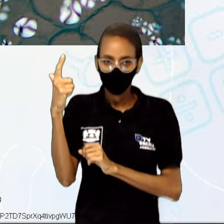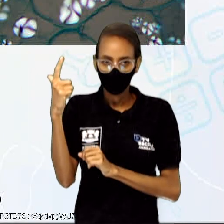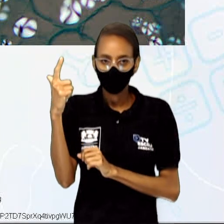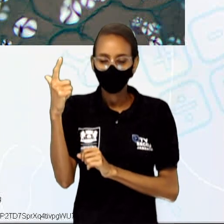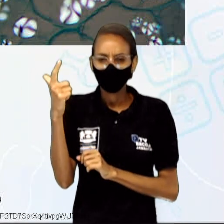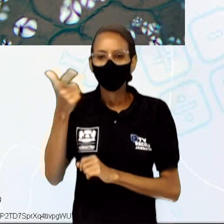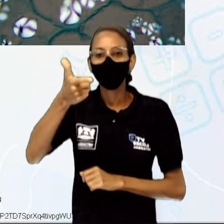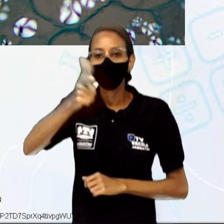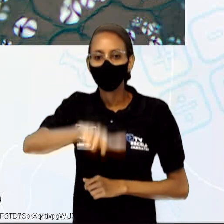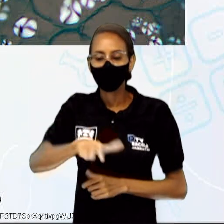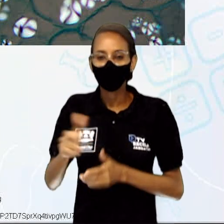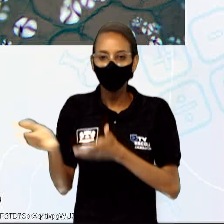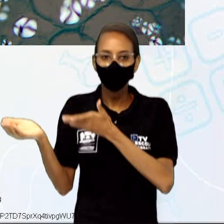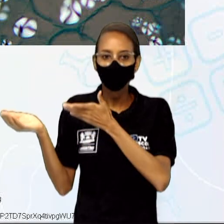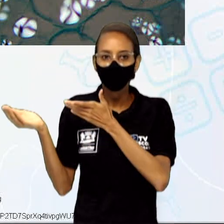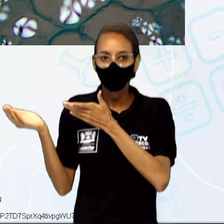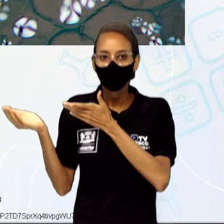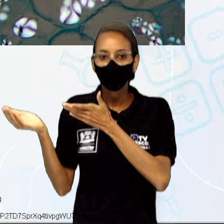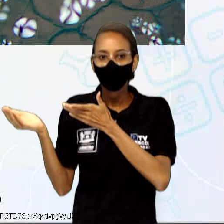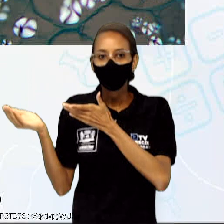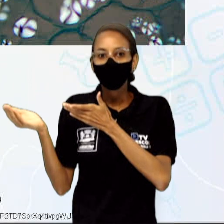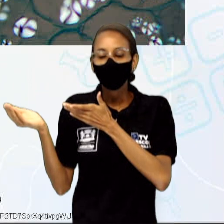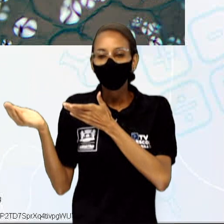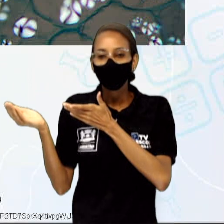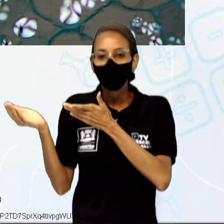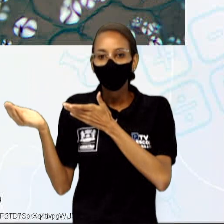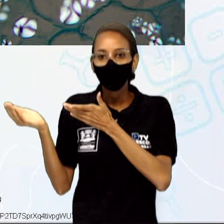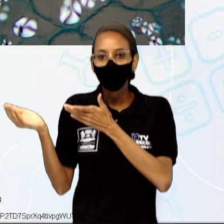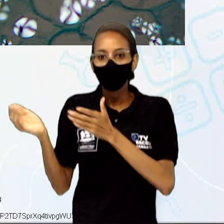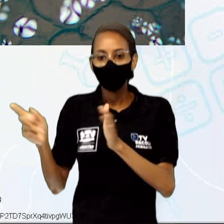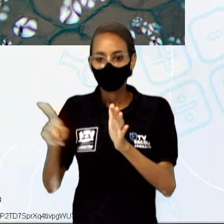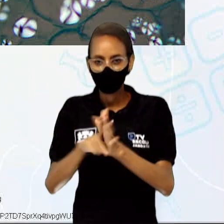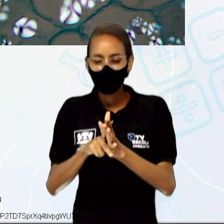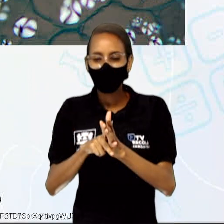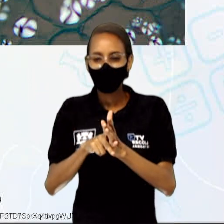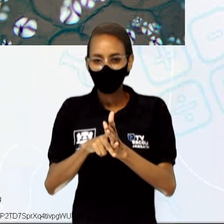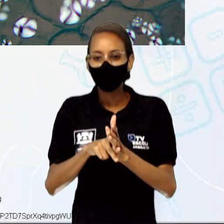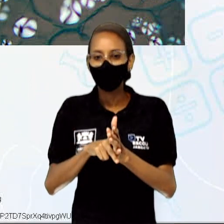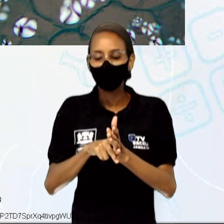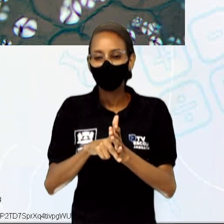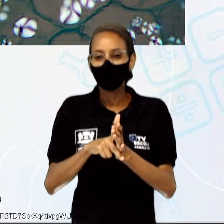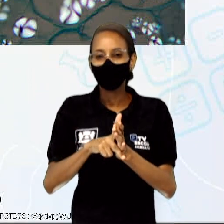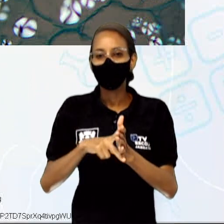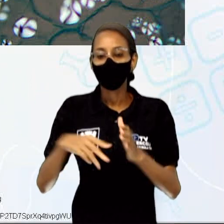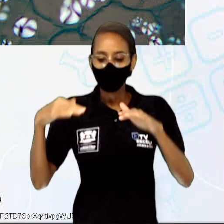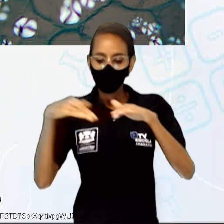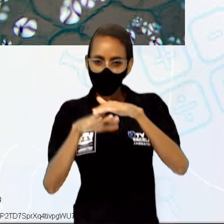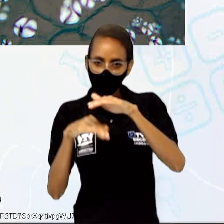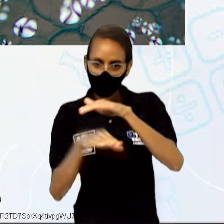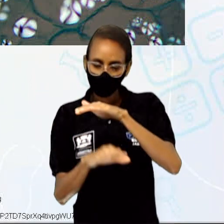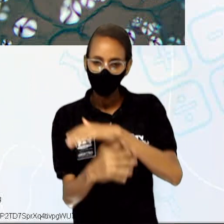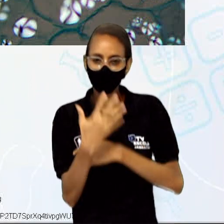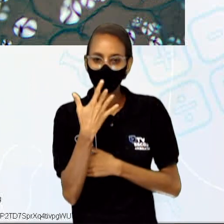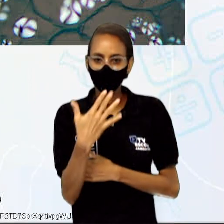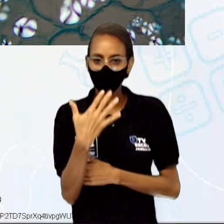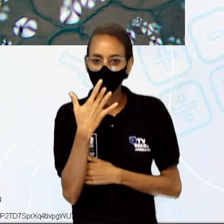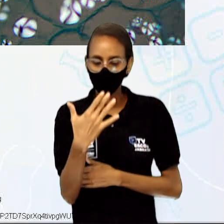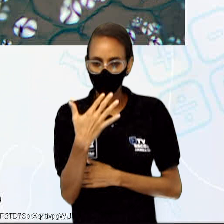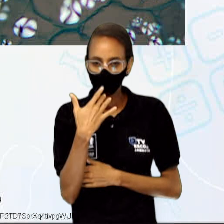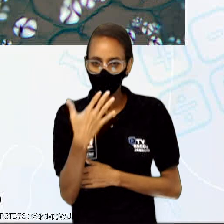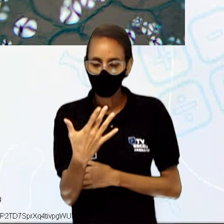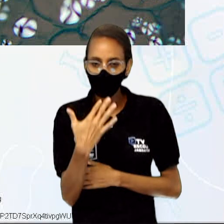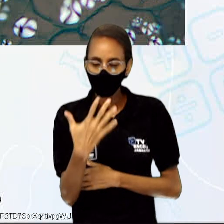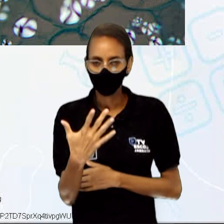gente tem também o cromoplasto, que é um tipo de plastídeo que está relacionado apenas ao armazenamento de pigmentos. Então, as